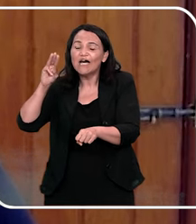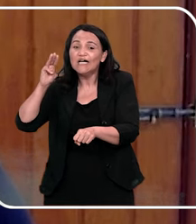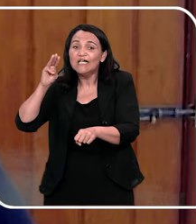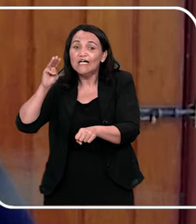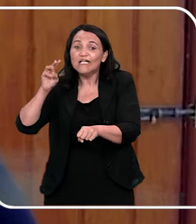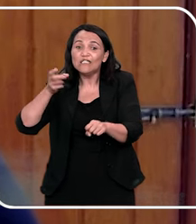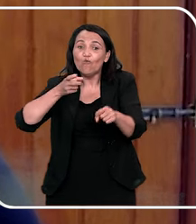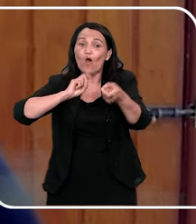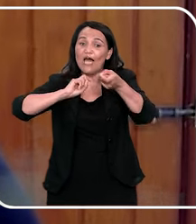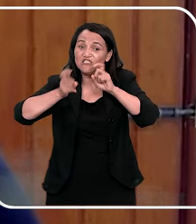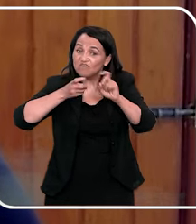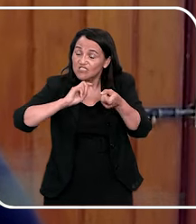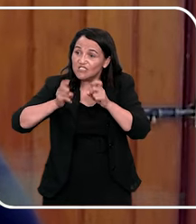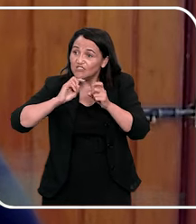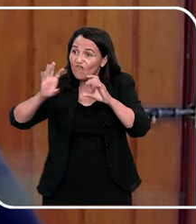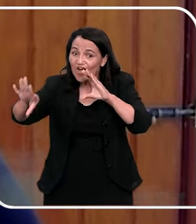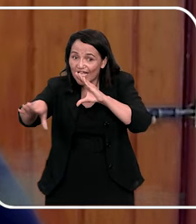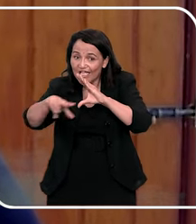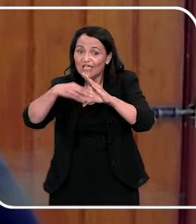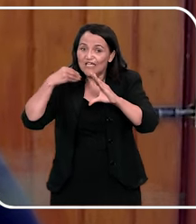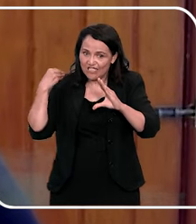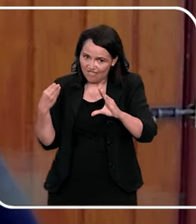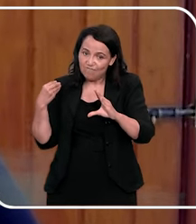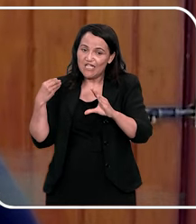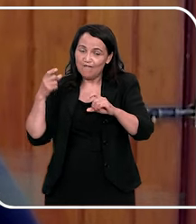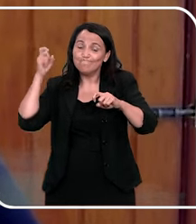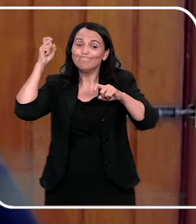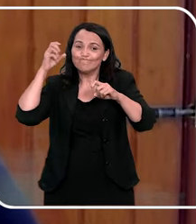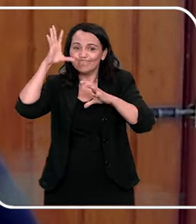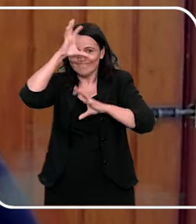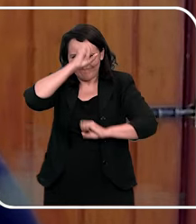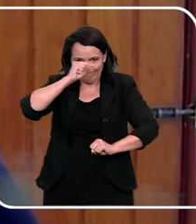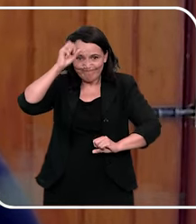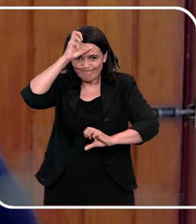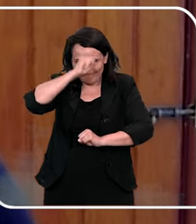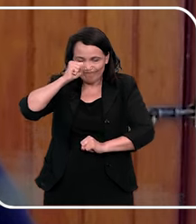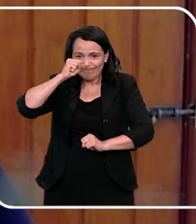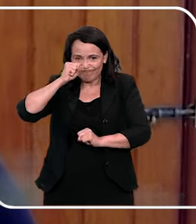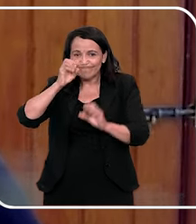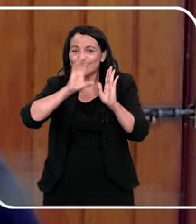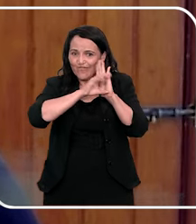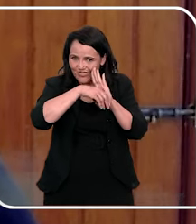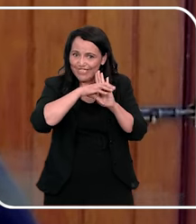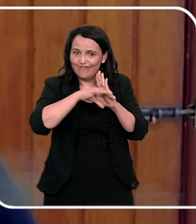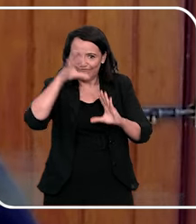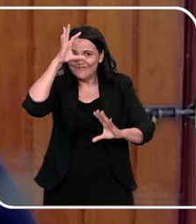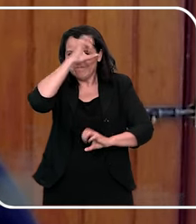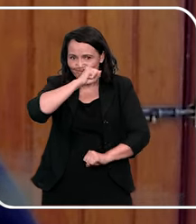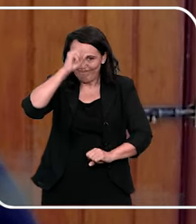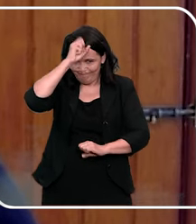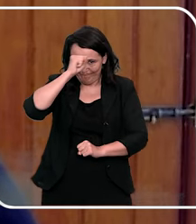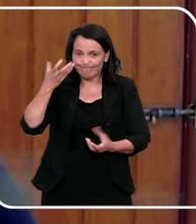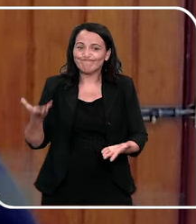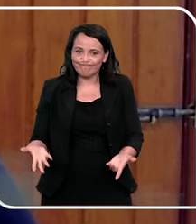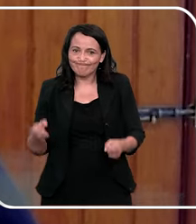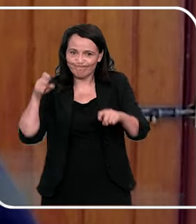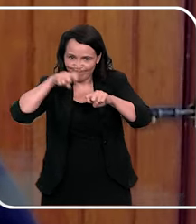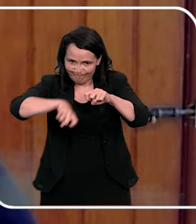receber conteúdo de pedofilia. É isso, gente, tem muito mais para falar, mas o tempo esgotou.